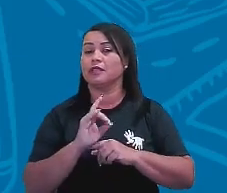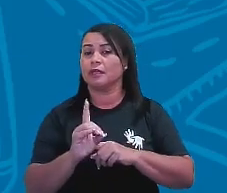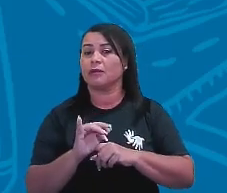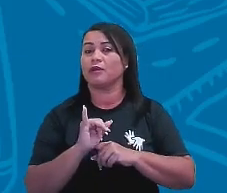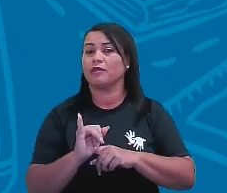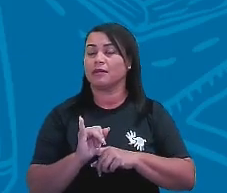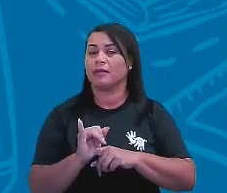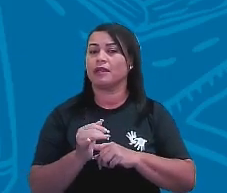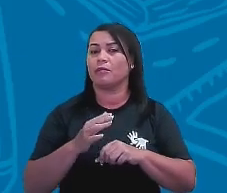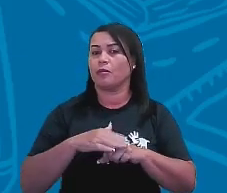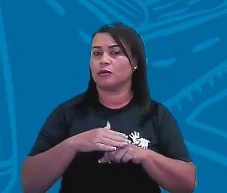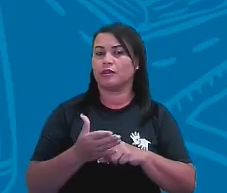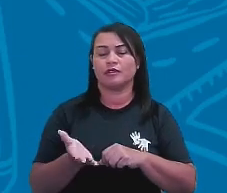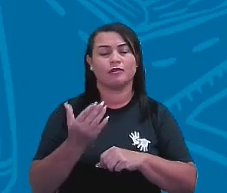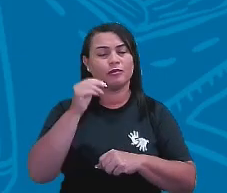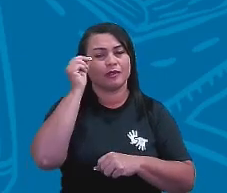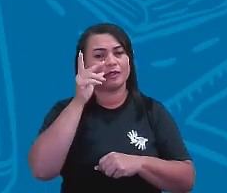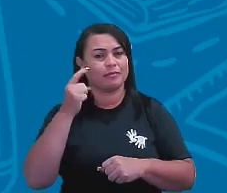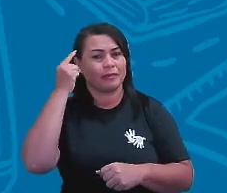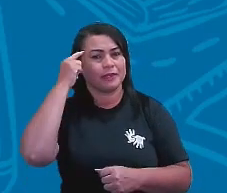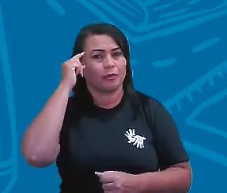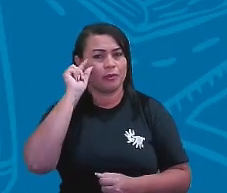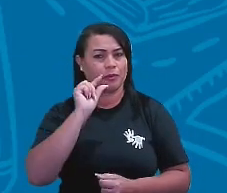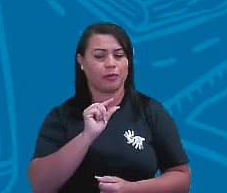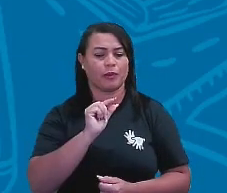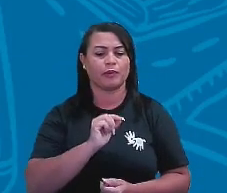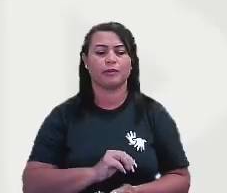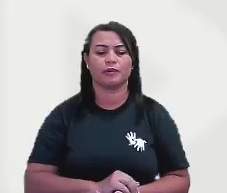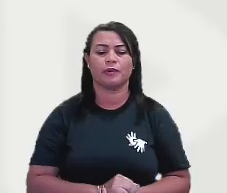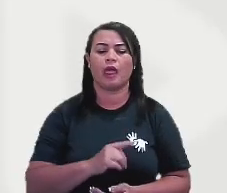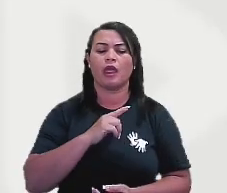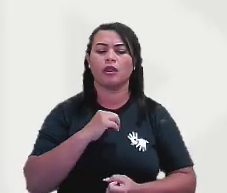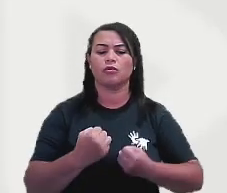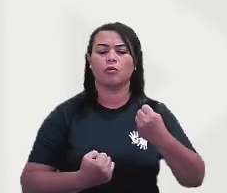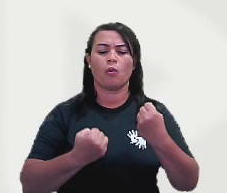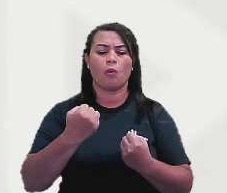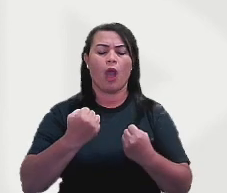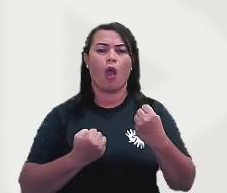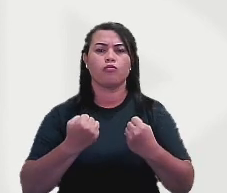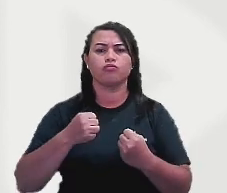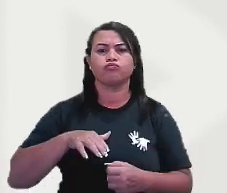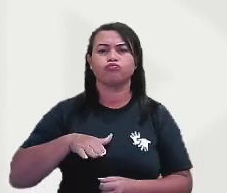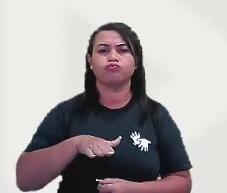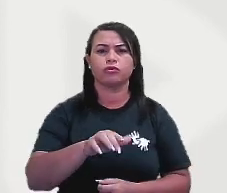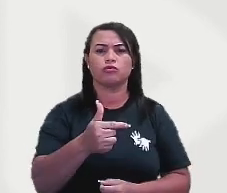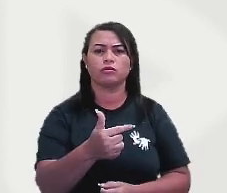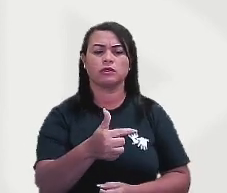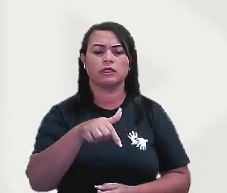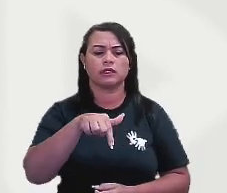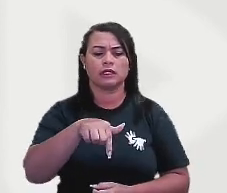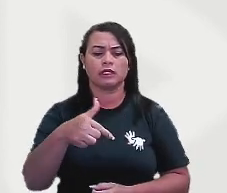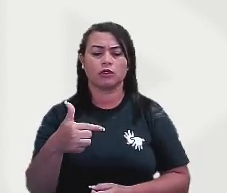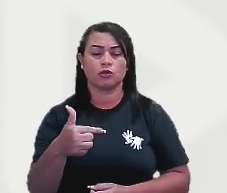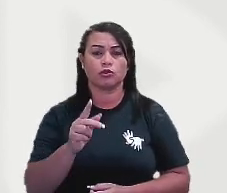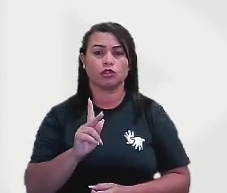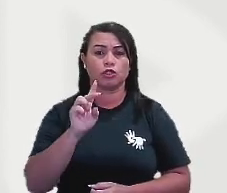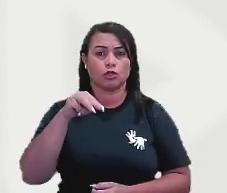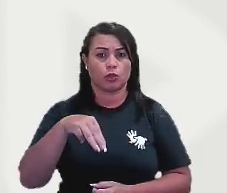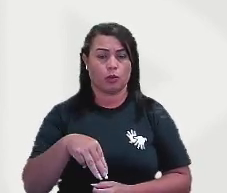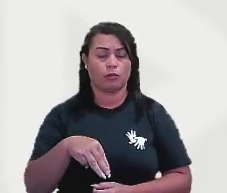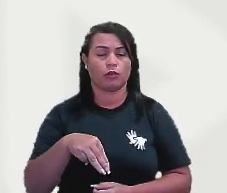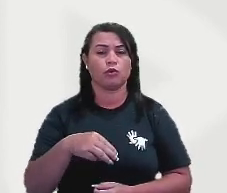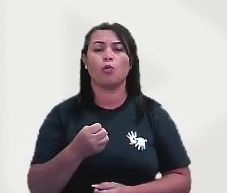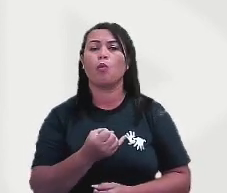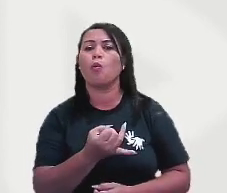Proporcionais. Então, se liga, vem comigo pensar um pouco. Um automóvel percorreu 272 quilômetros e consumiu um total